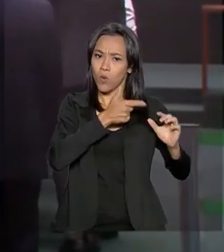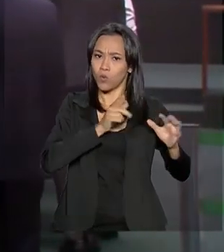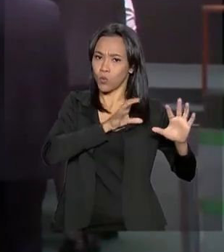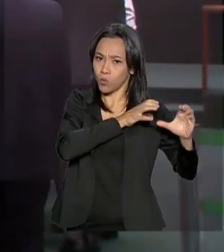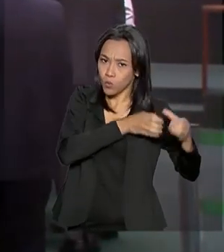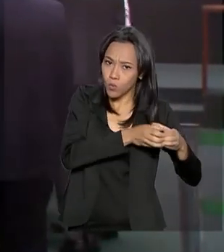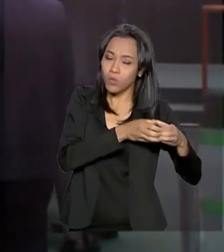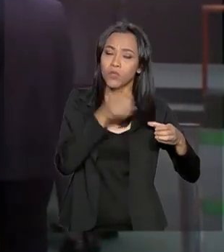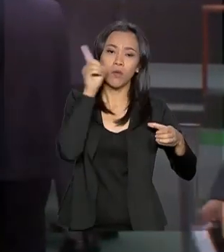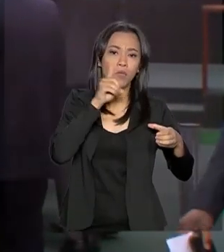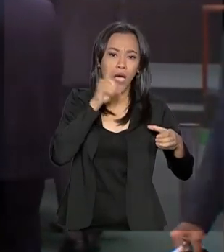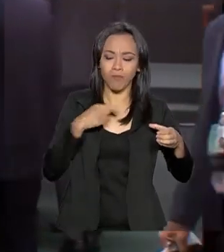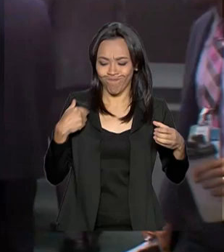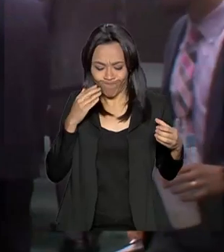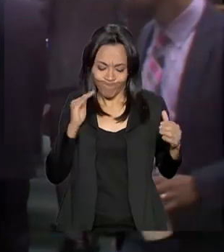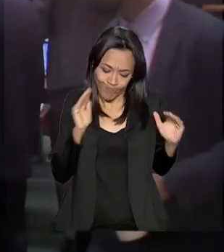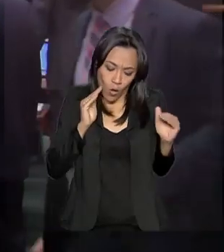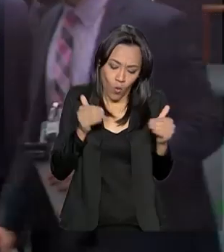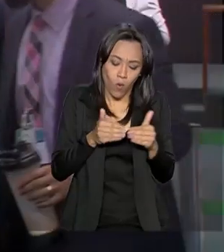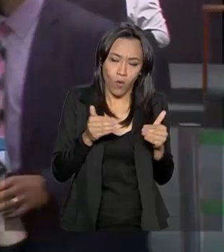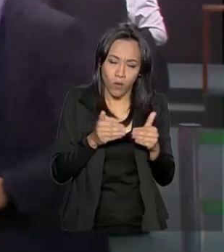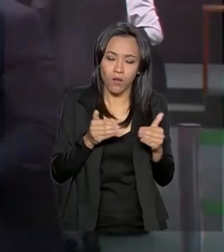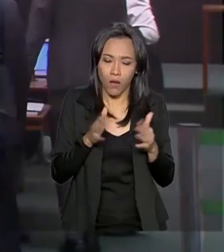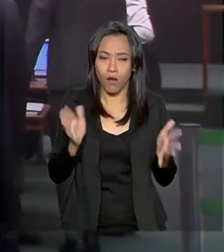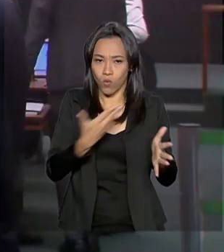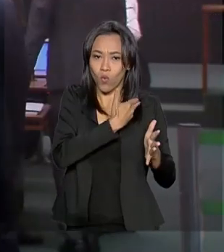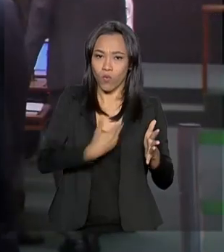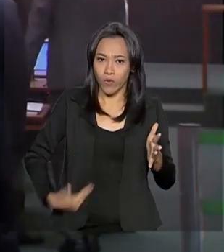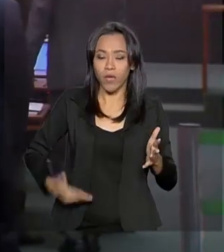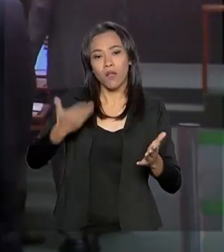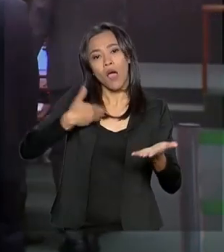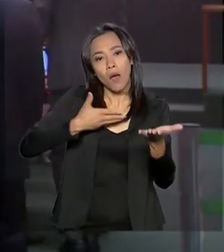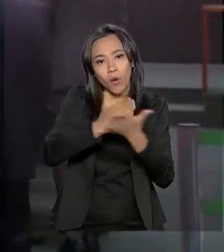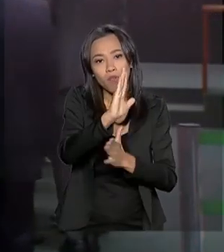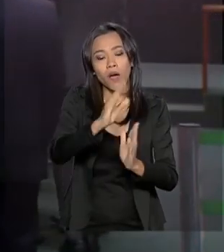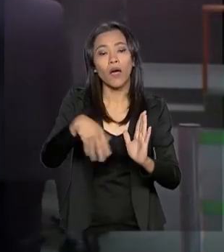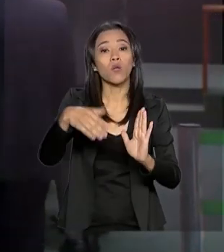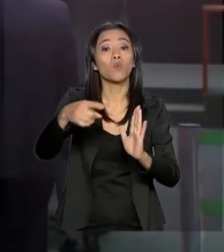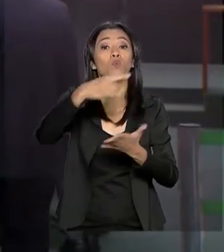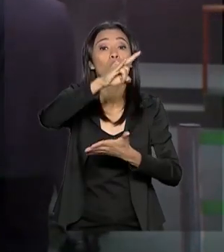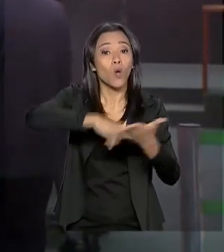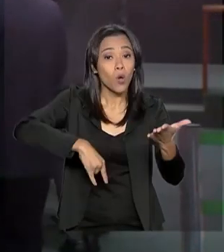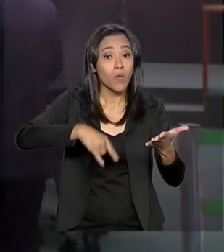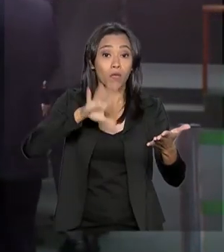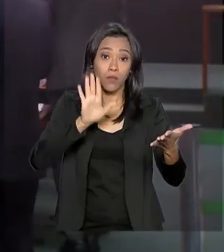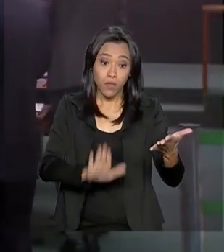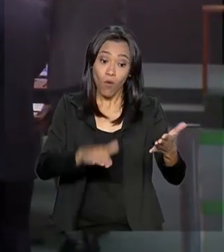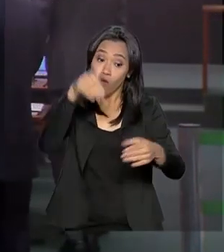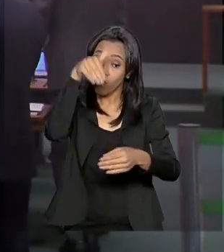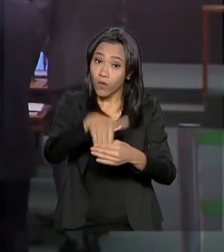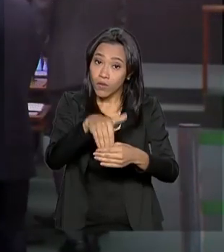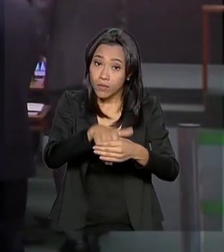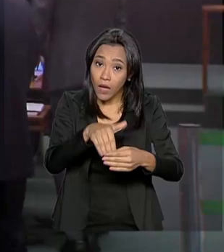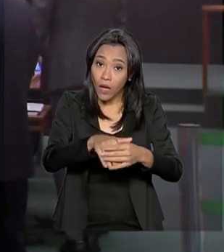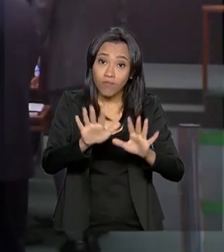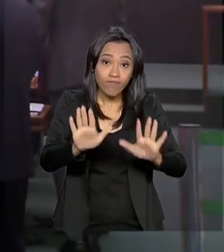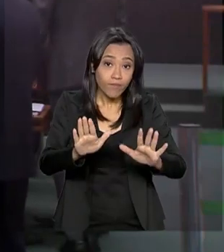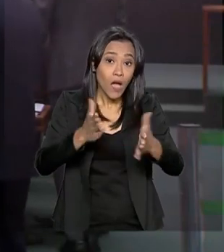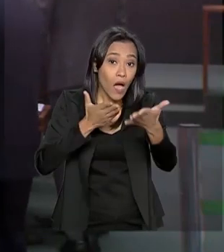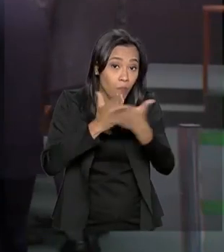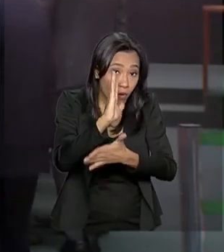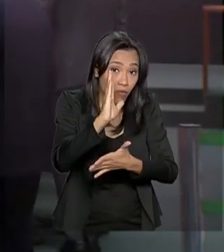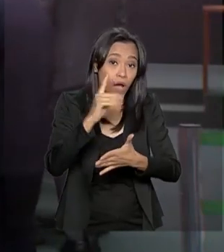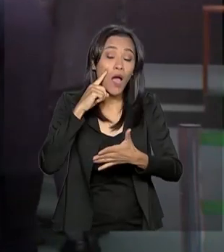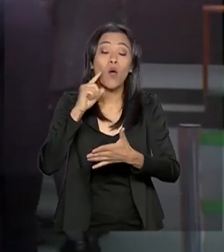fizeram ali uma espécie de acordo com o governo, aprovaram o requerimento e aí em vez de votar a reforma da Previdência, aprovaram e